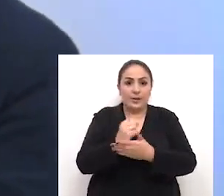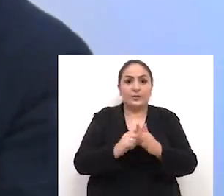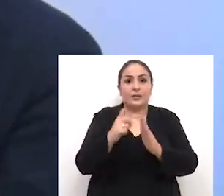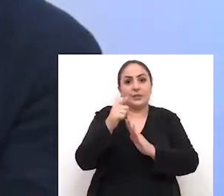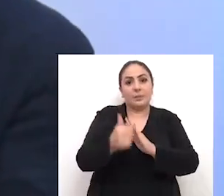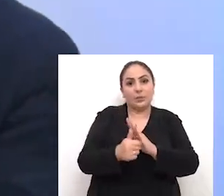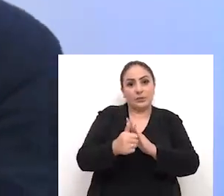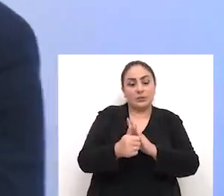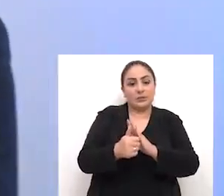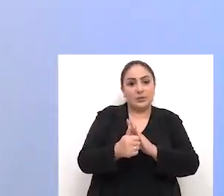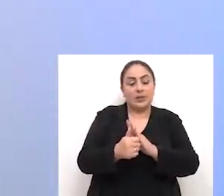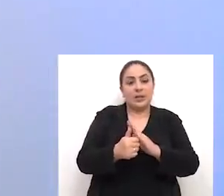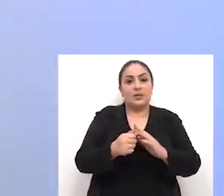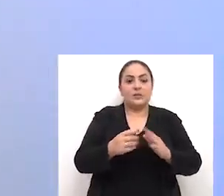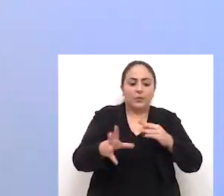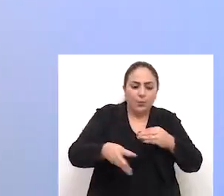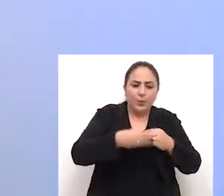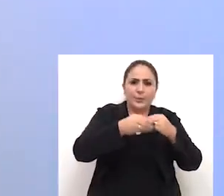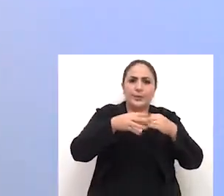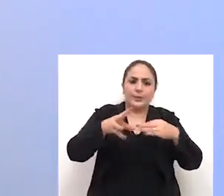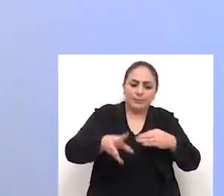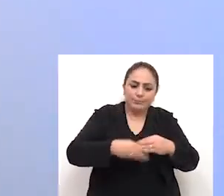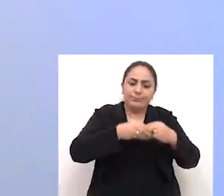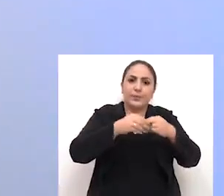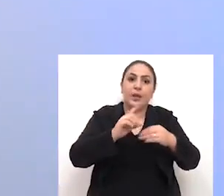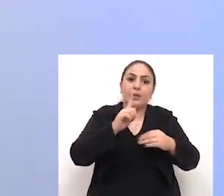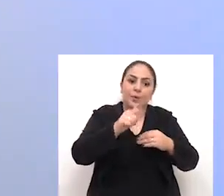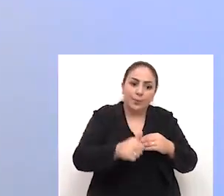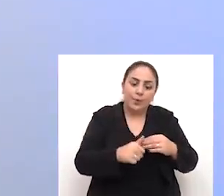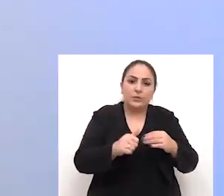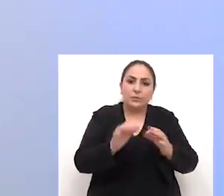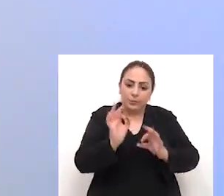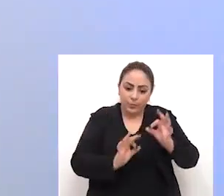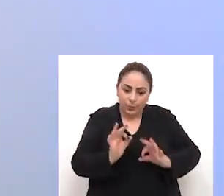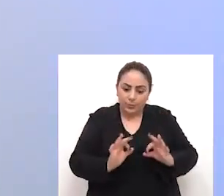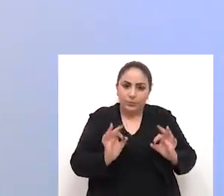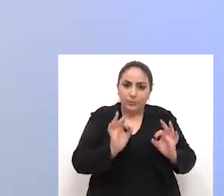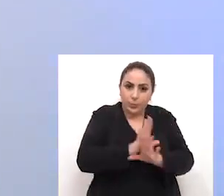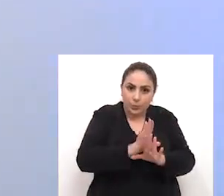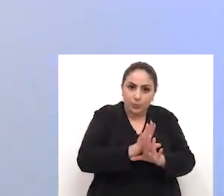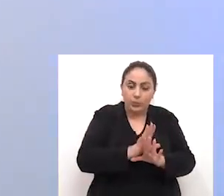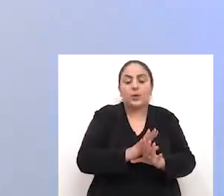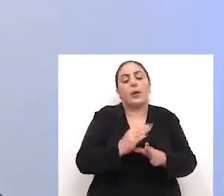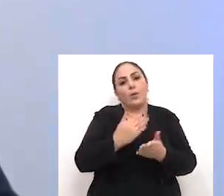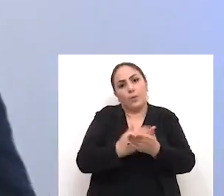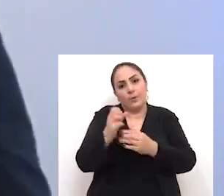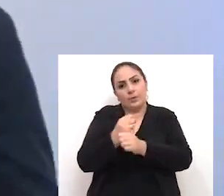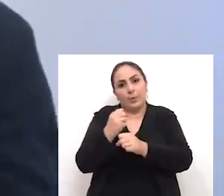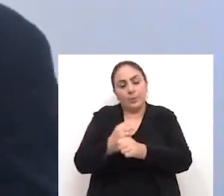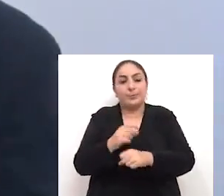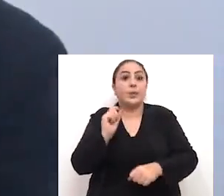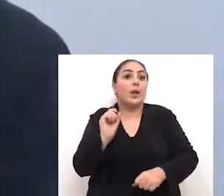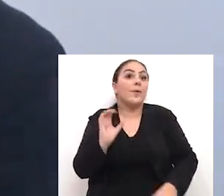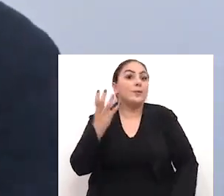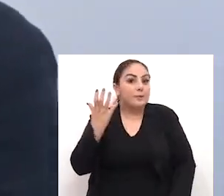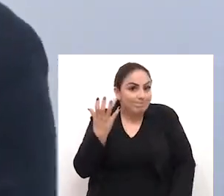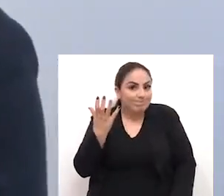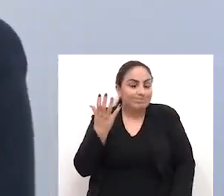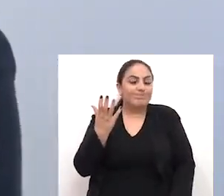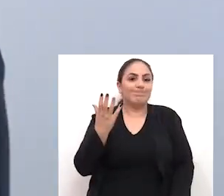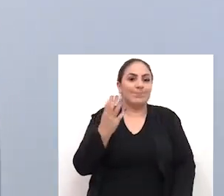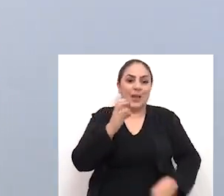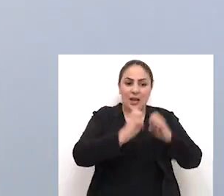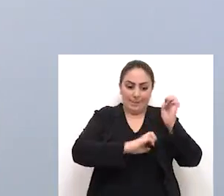e depois do projeto básico os complementares e com os projetos complementares feitos começa efetivamente a obra. O que aconteceu?